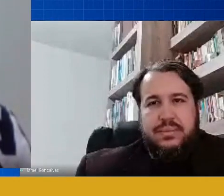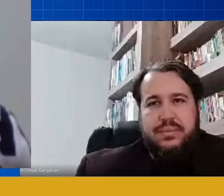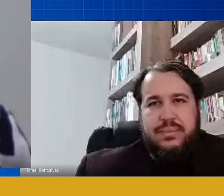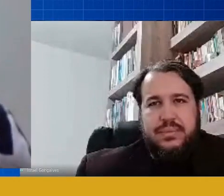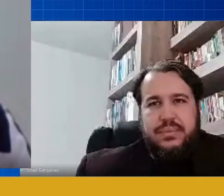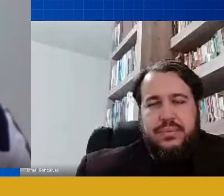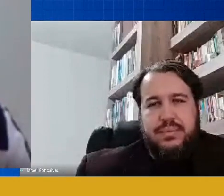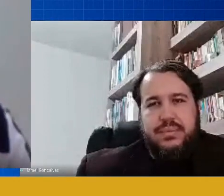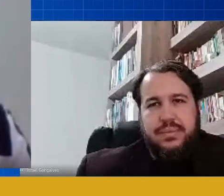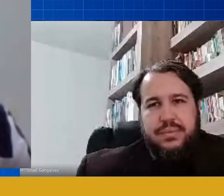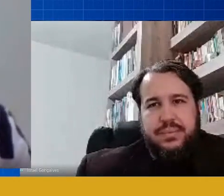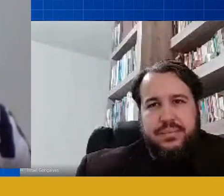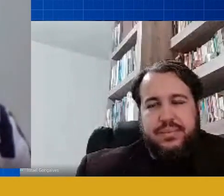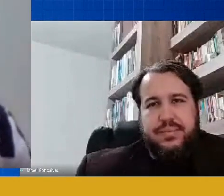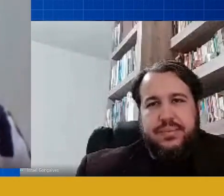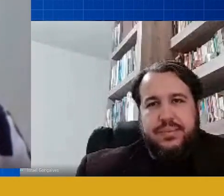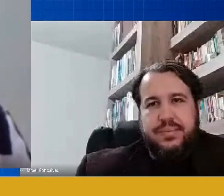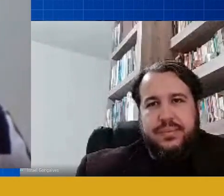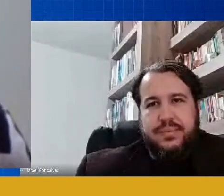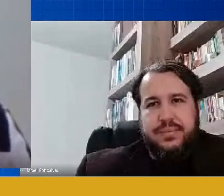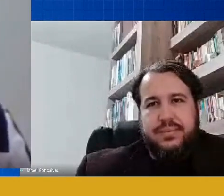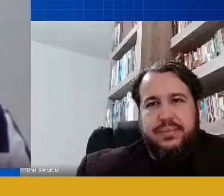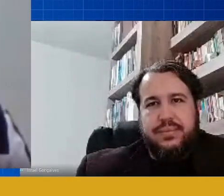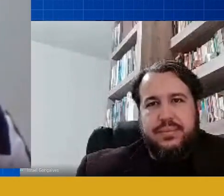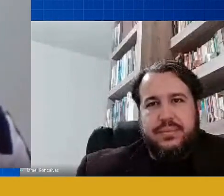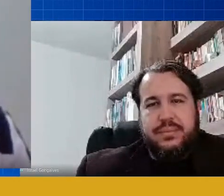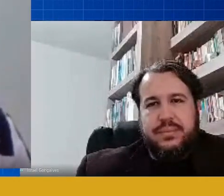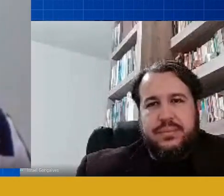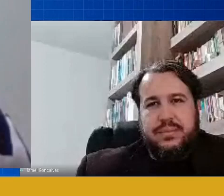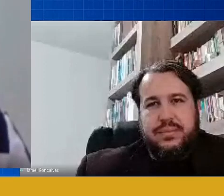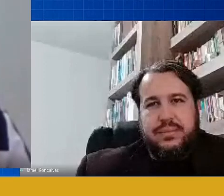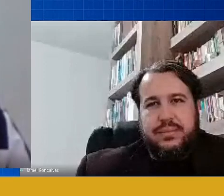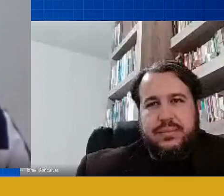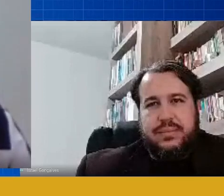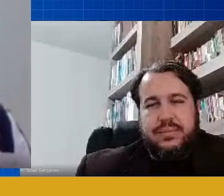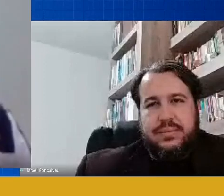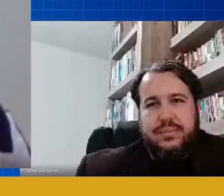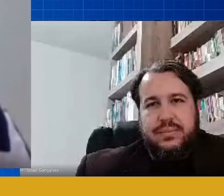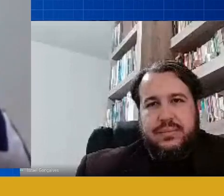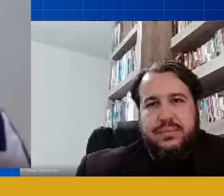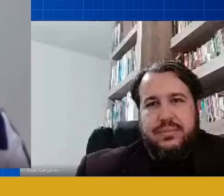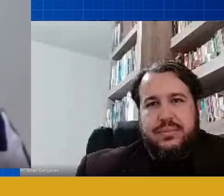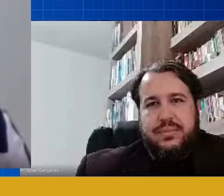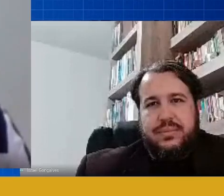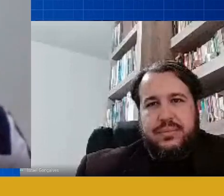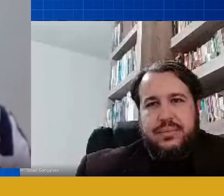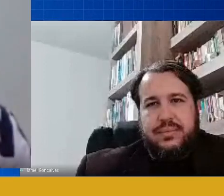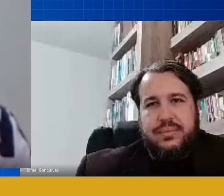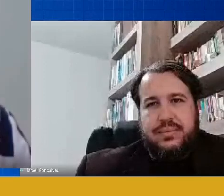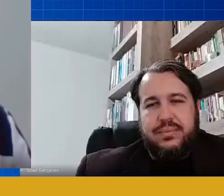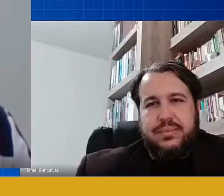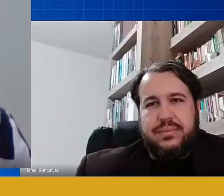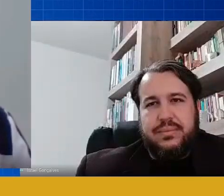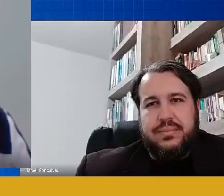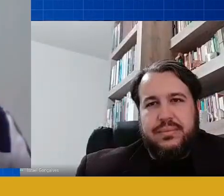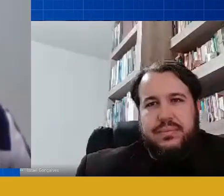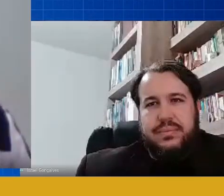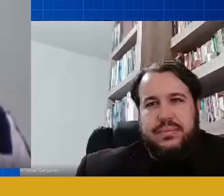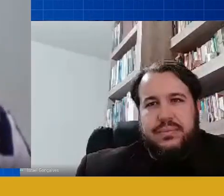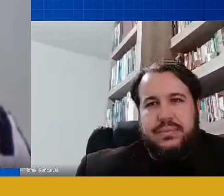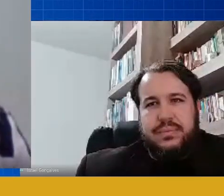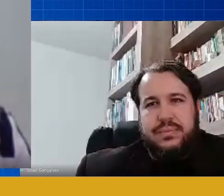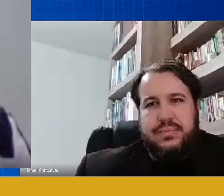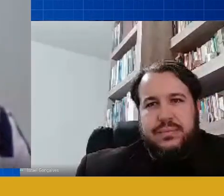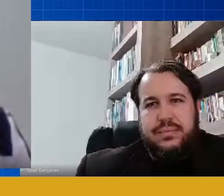me aperfeiçoar o professor já falou de vários livros aí eu sempre brinco tem uma professora chamada talvez vocês conheçam o Vicente deve conhecer